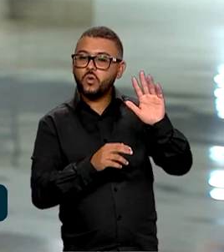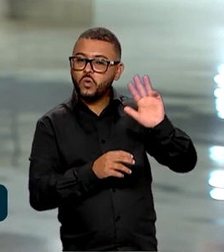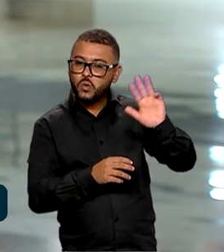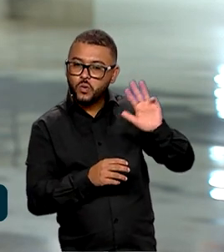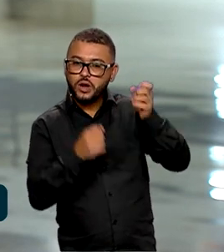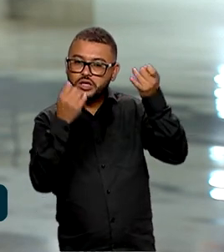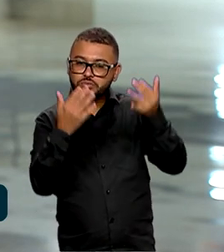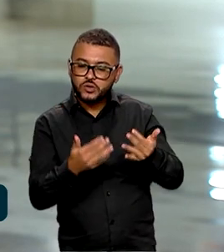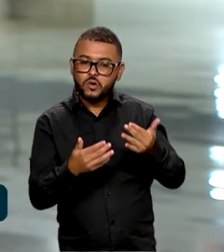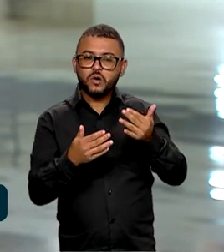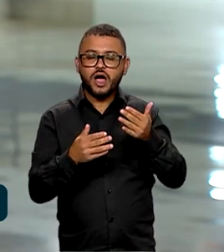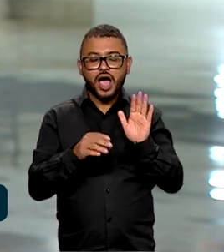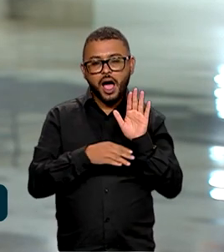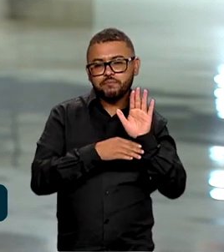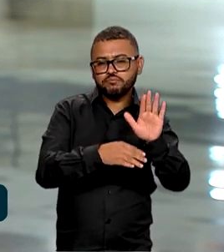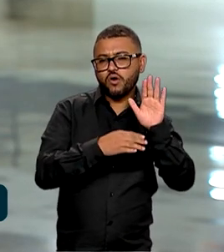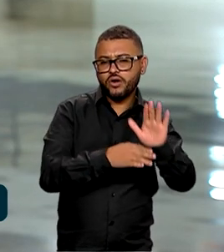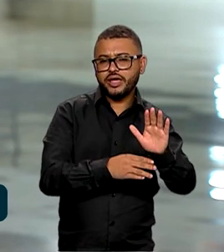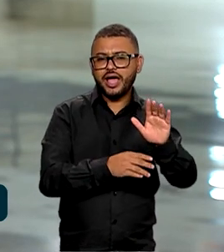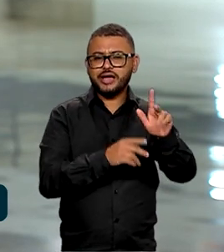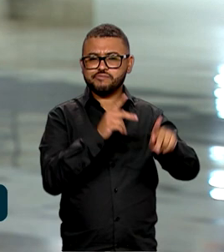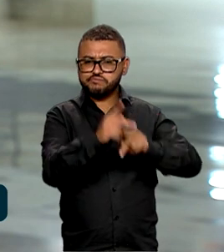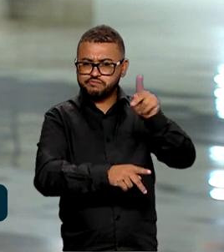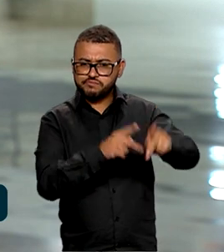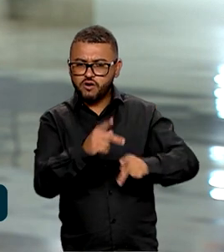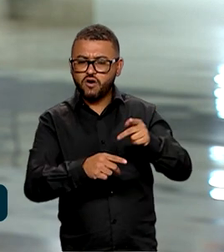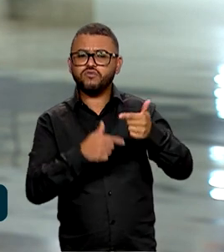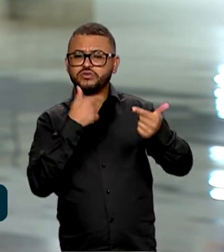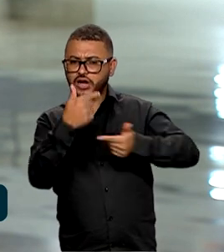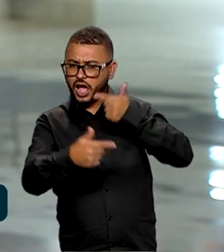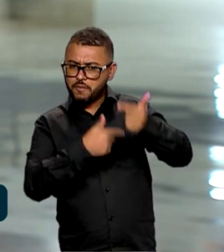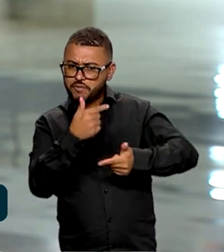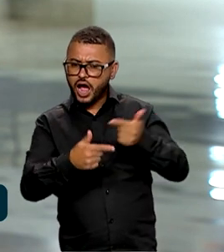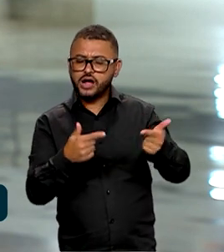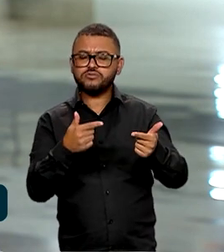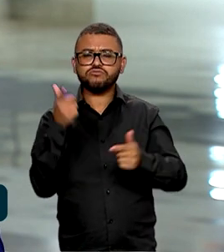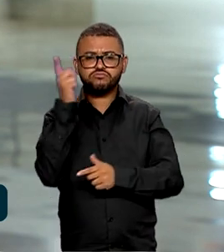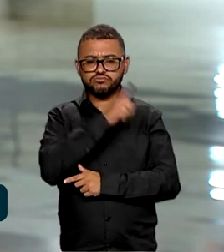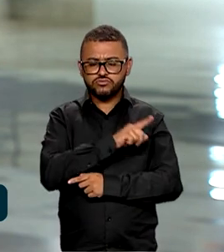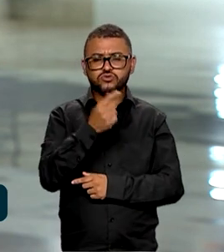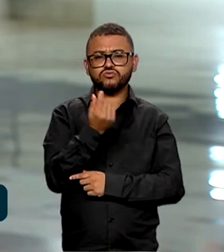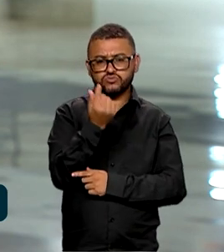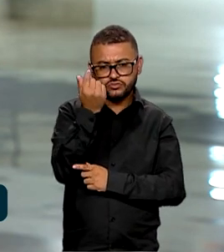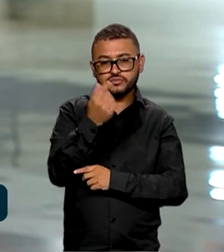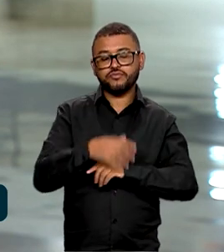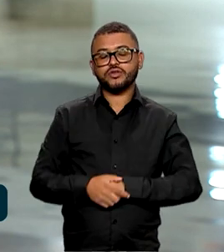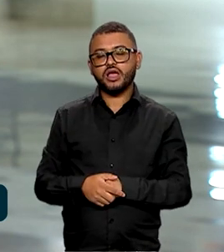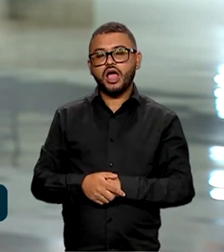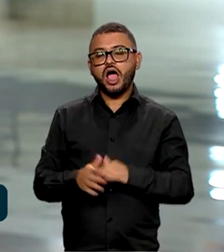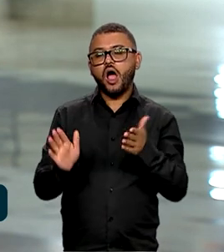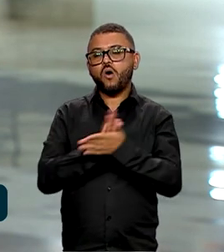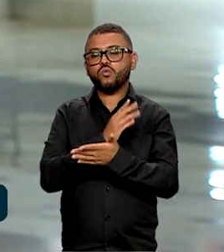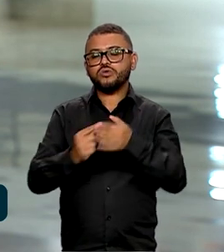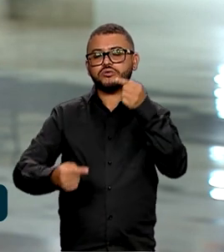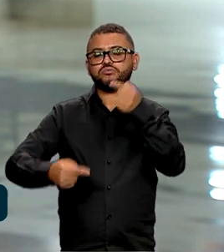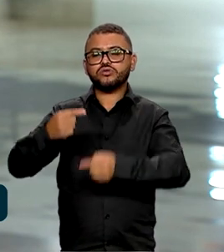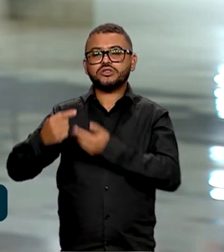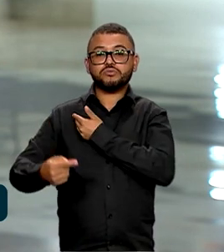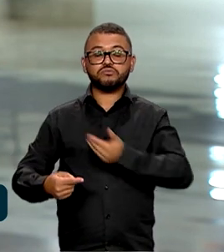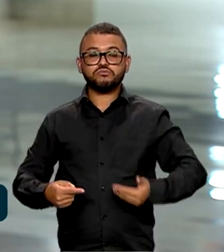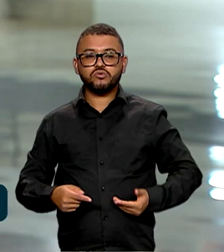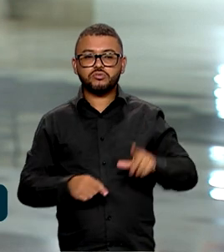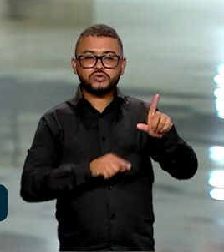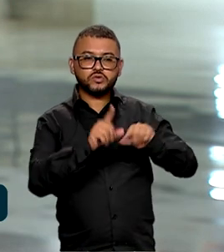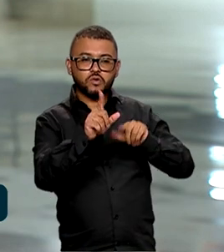com benefícios para o cidadão, geração de emprego e renda. E algumas dessas políticas públicas, por exemplo, serão baseadas